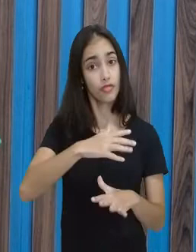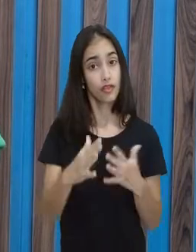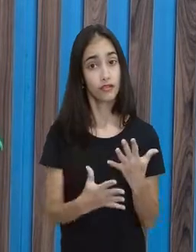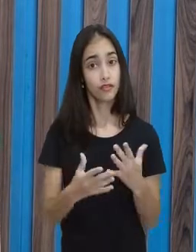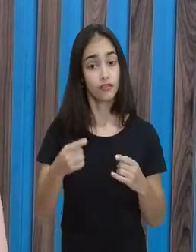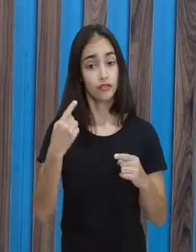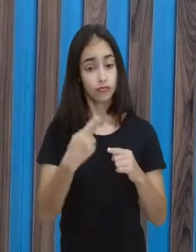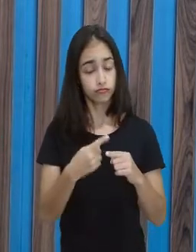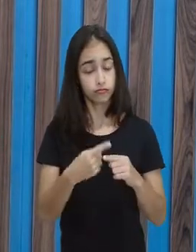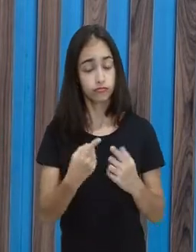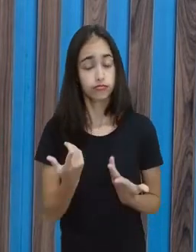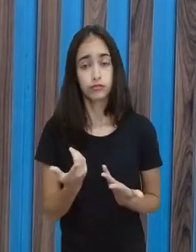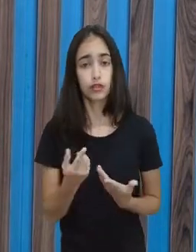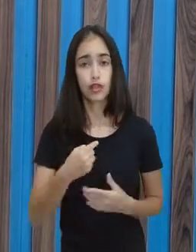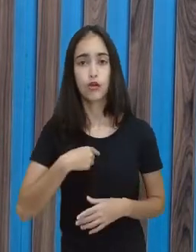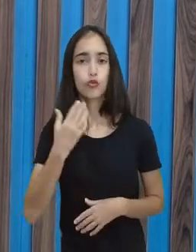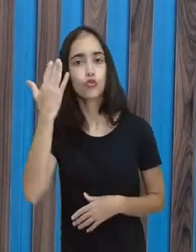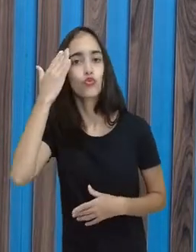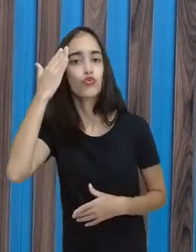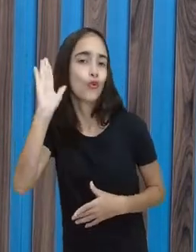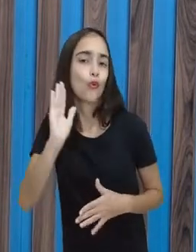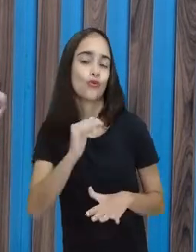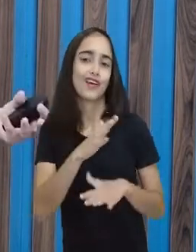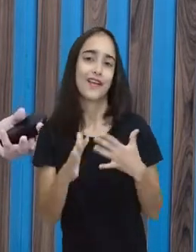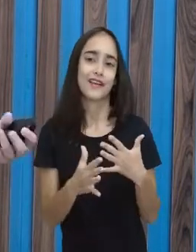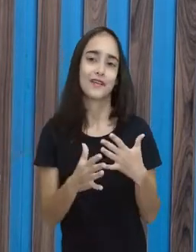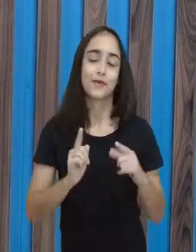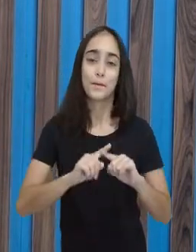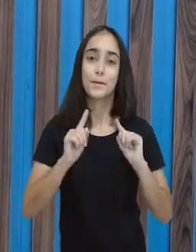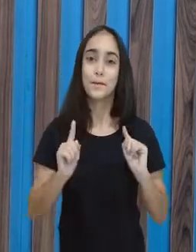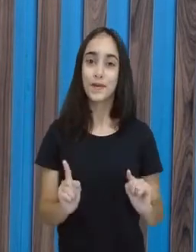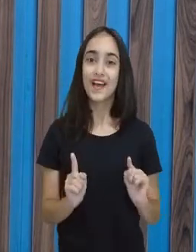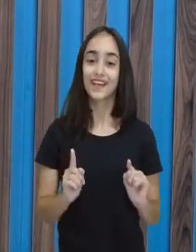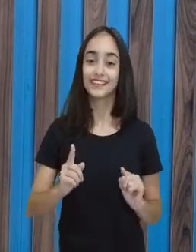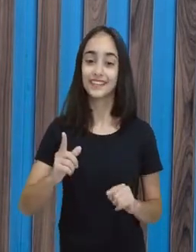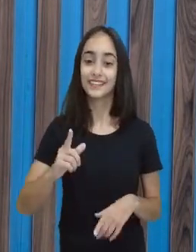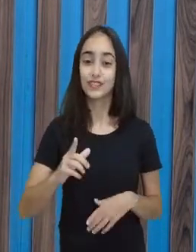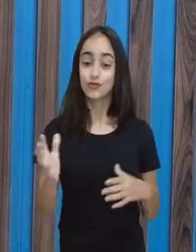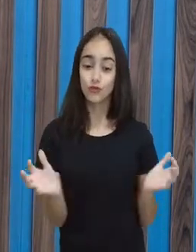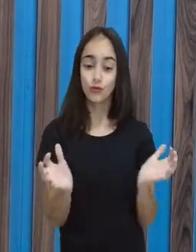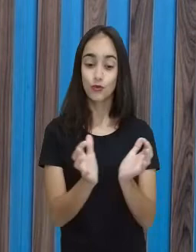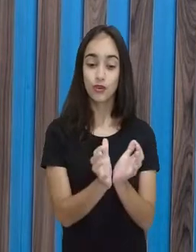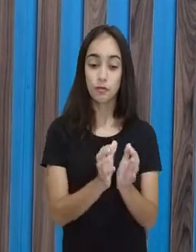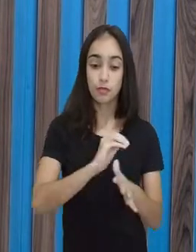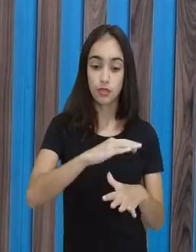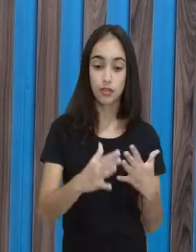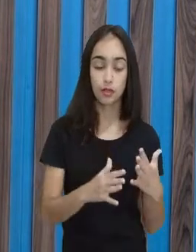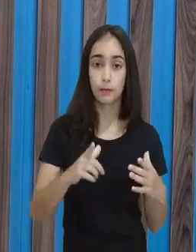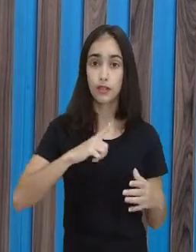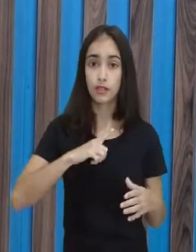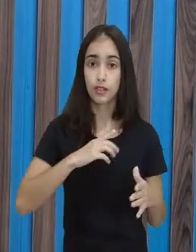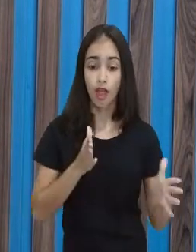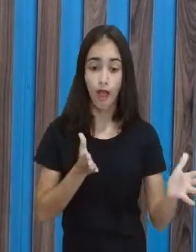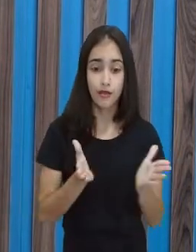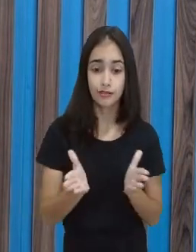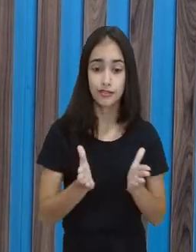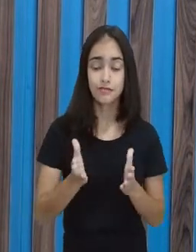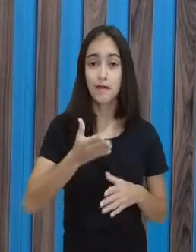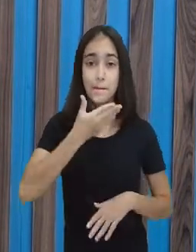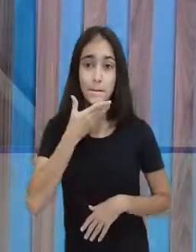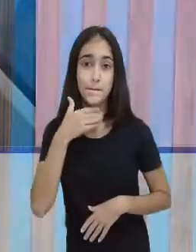sinais. E, com eles, a acessibilidade fica bem maior. Então, vamos lá?